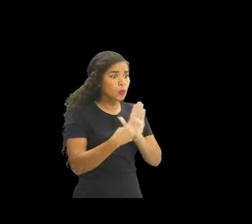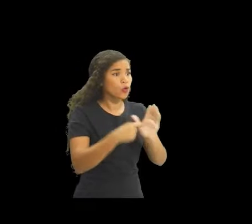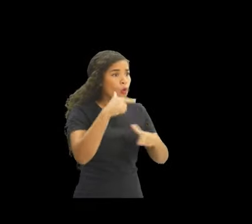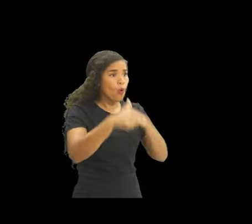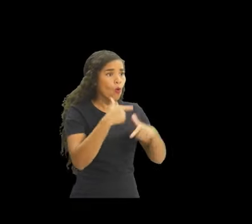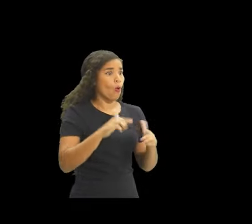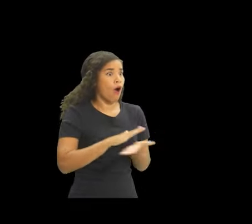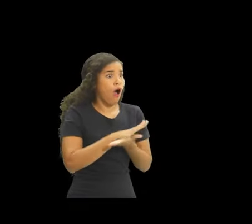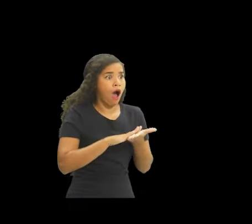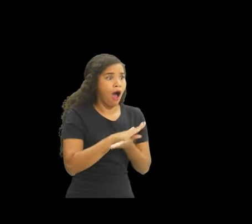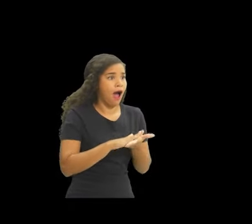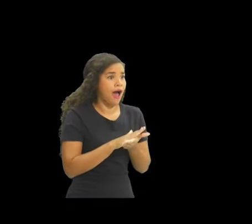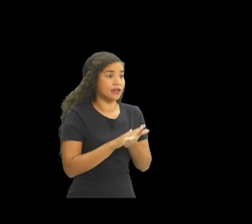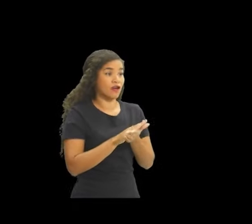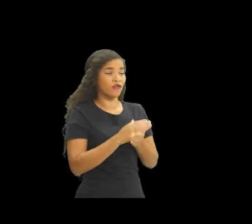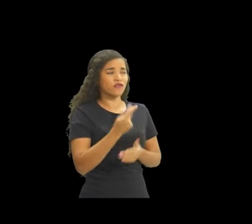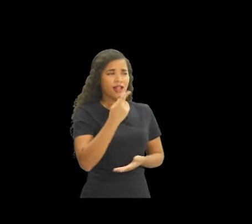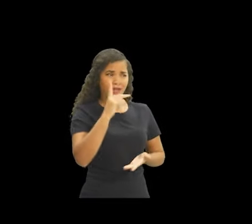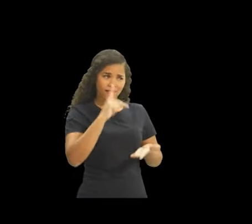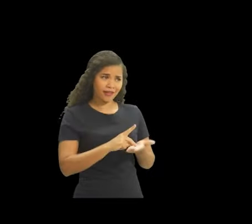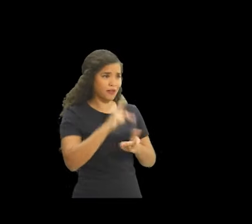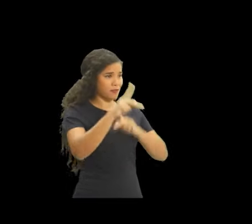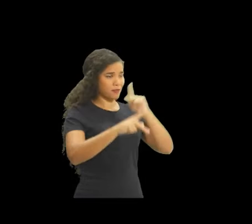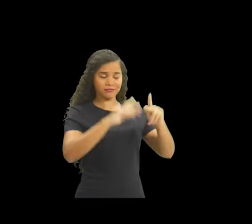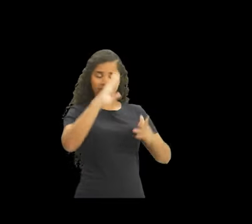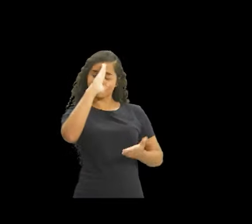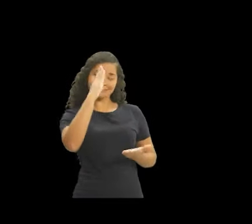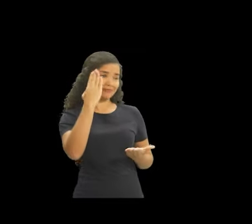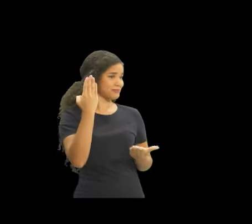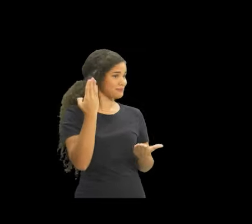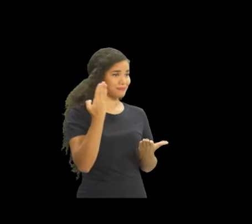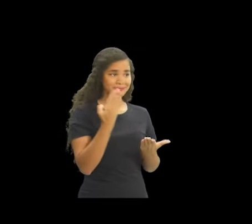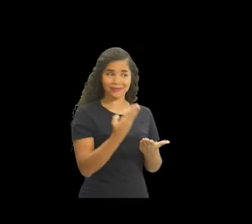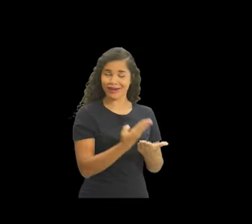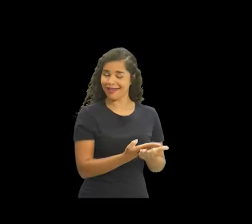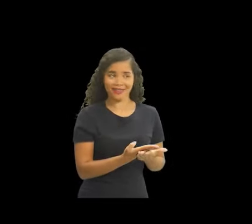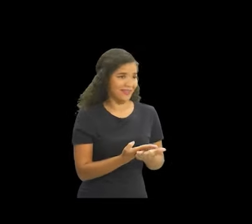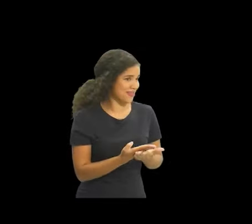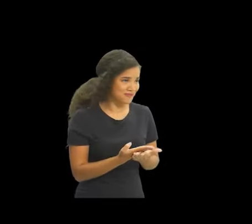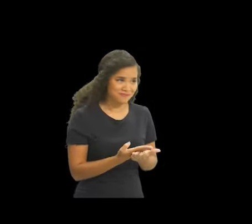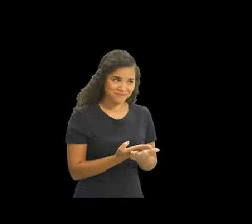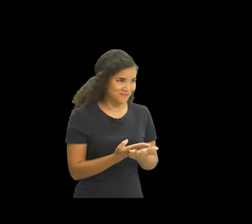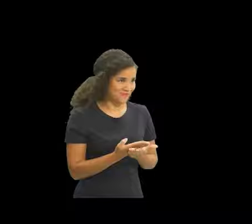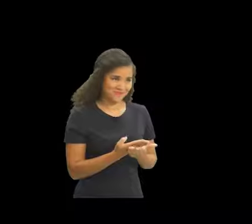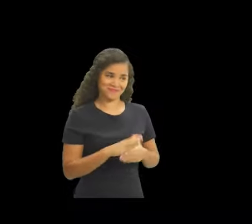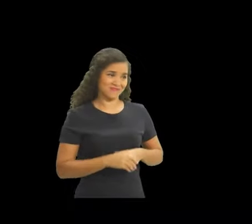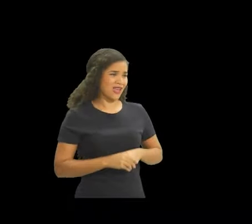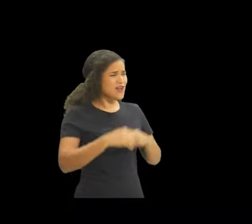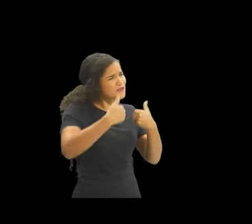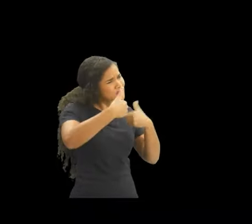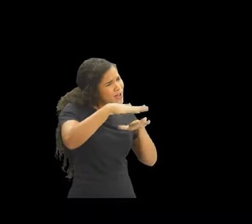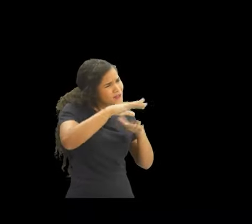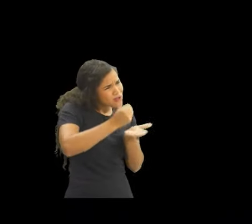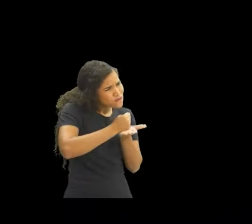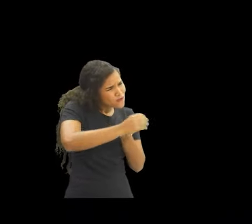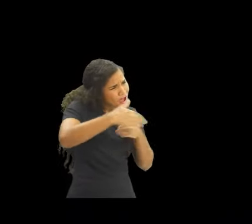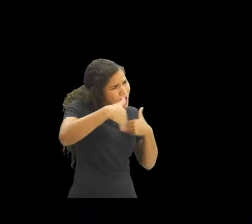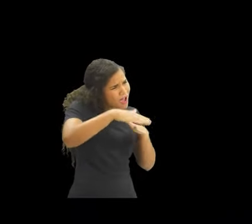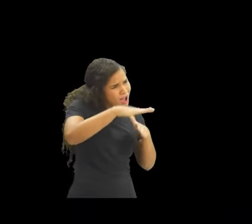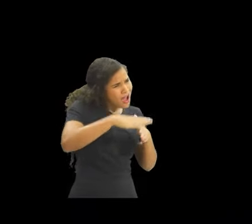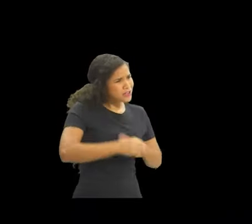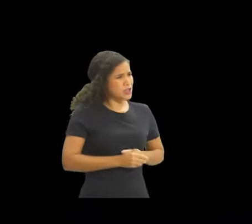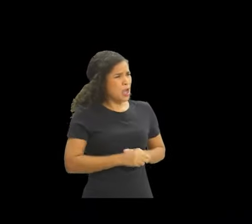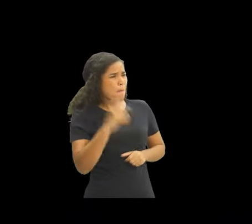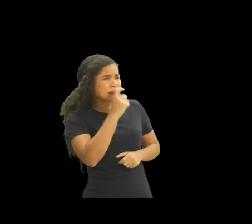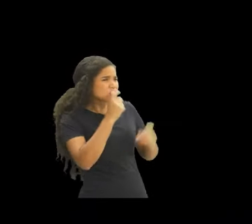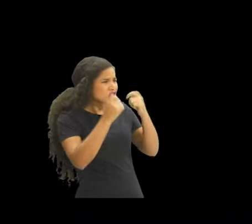12 anos pra mostrar serviço A real, ó É que ninguém aqui cai mais nesse teu papo Que precisa de mais 4 anos, não, ó Teu tempo já